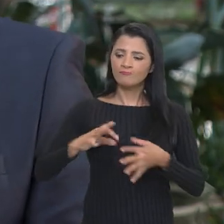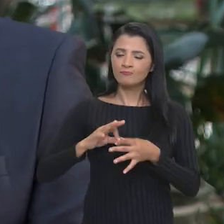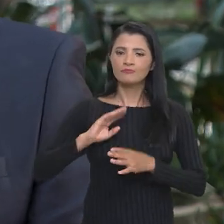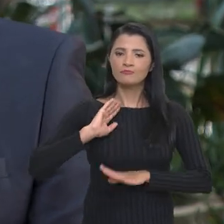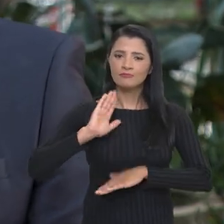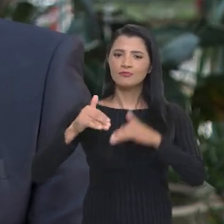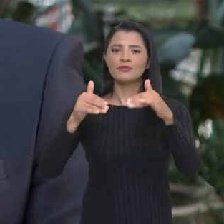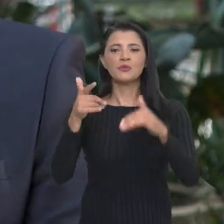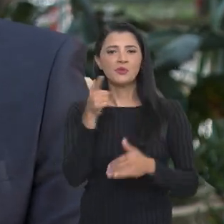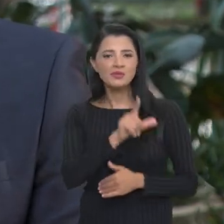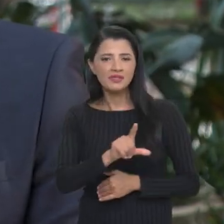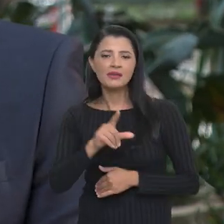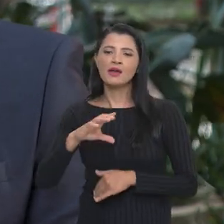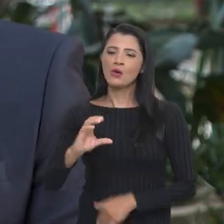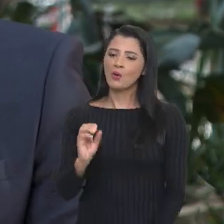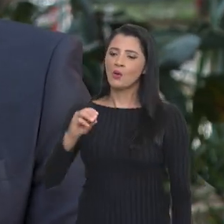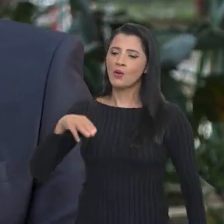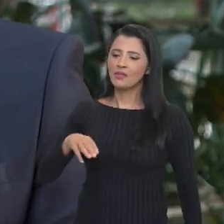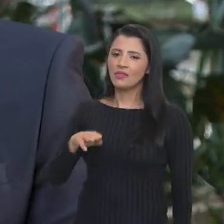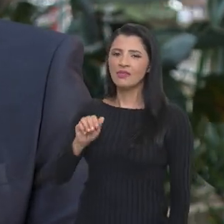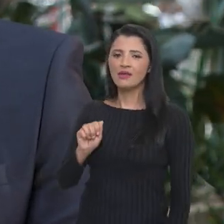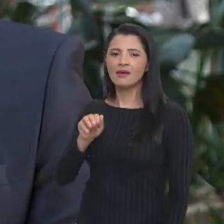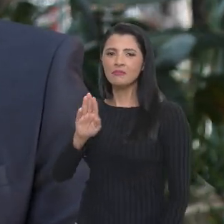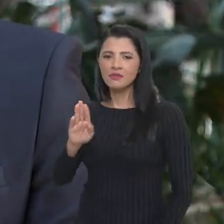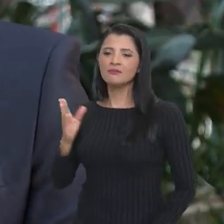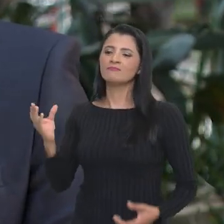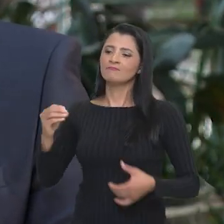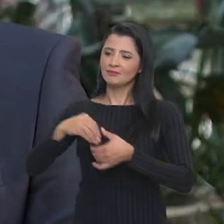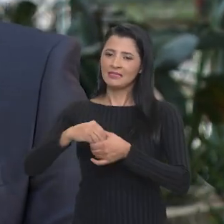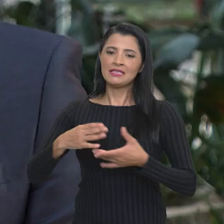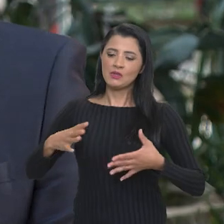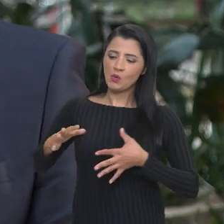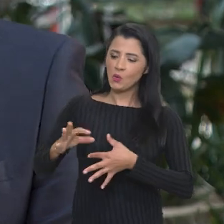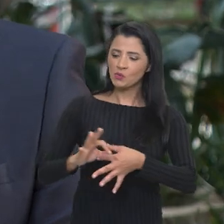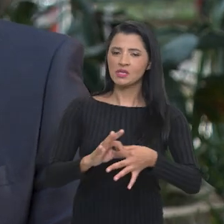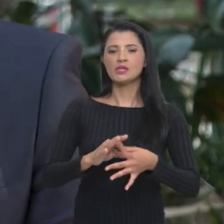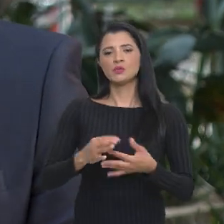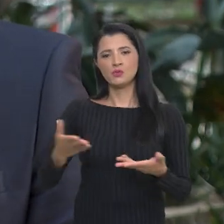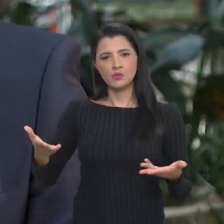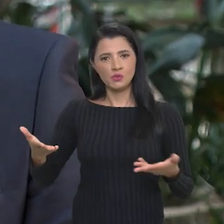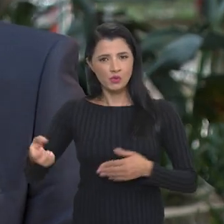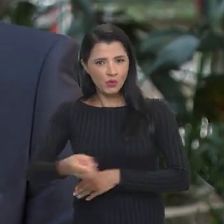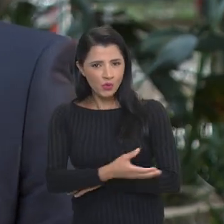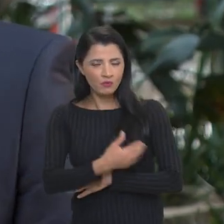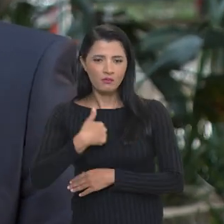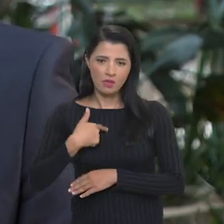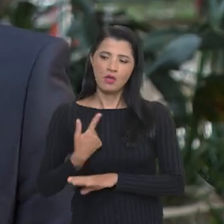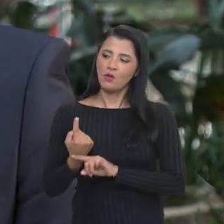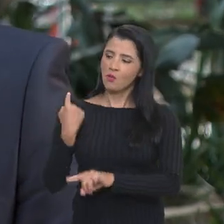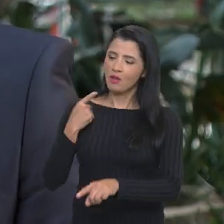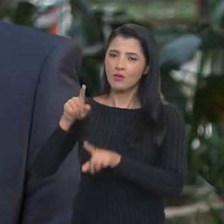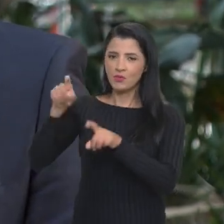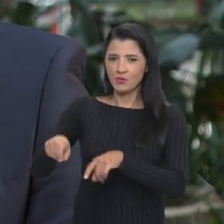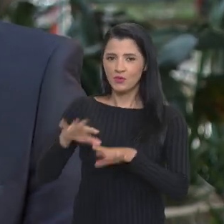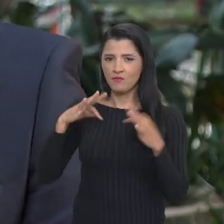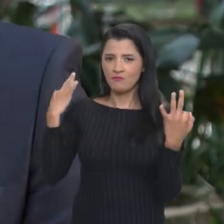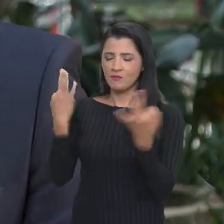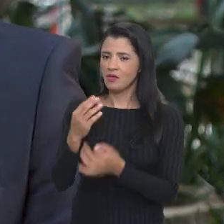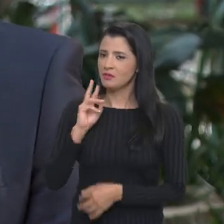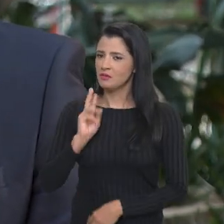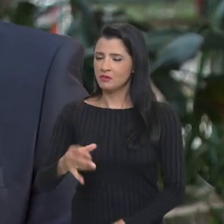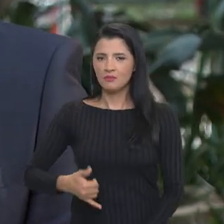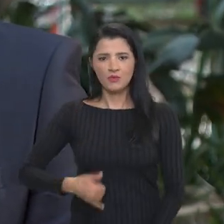inserida nesse novo contexto. Eu que tenho a minha origem na agricultura familiar, com muito orgulho sempre digo, eu venho do Cabo da Enxada,